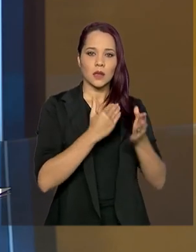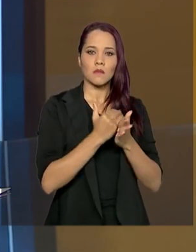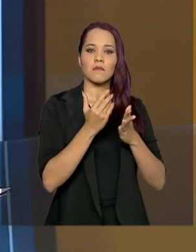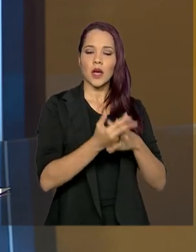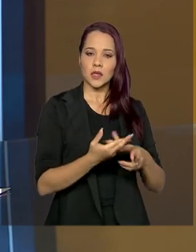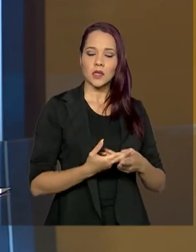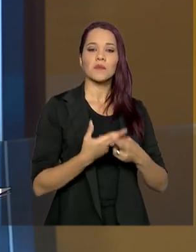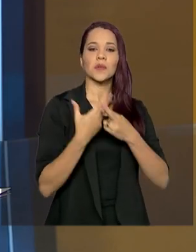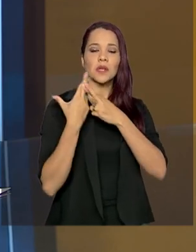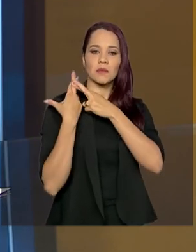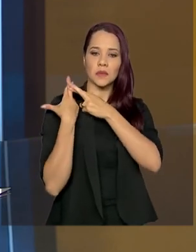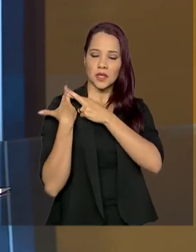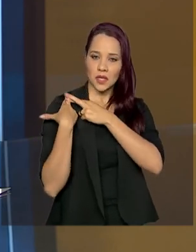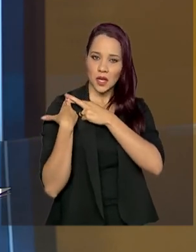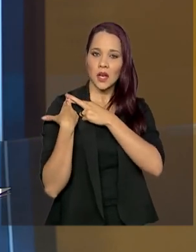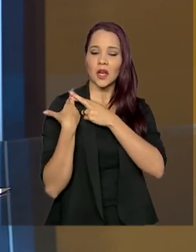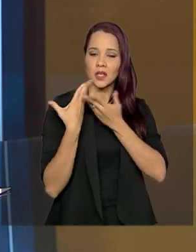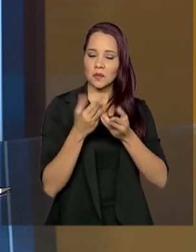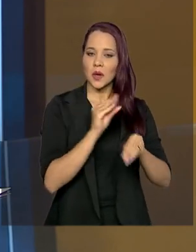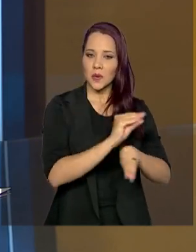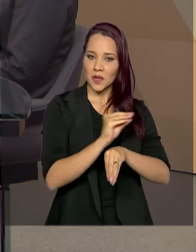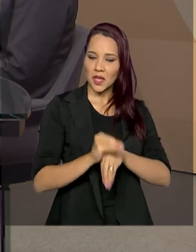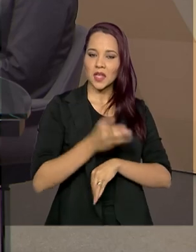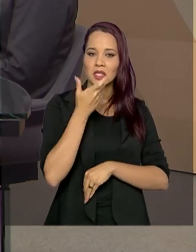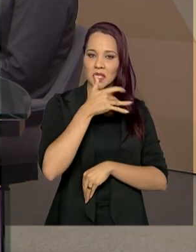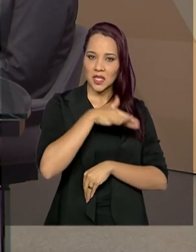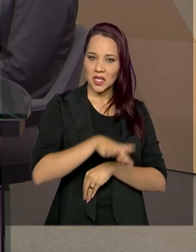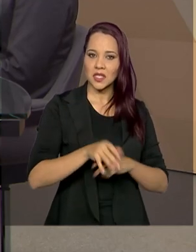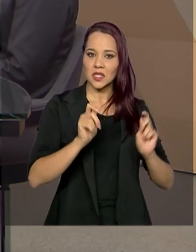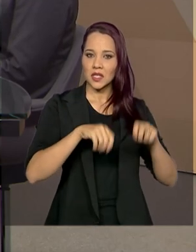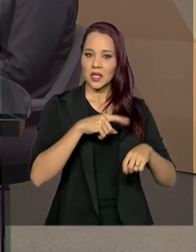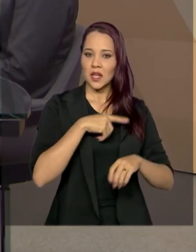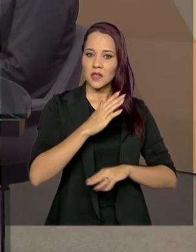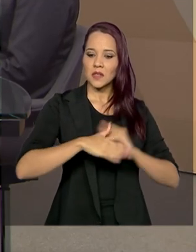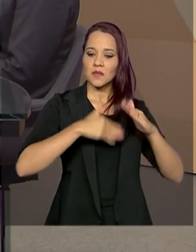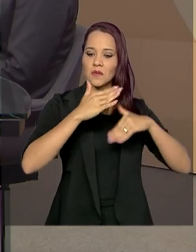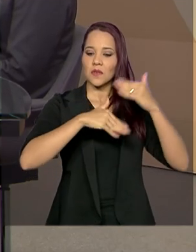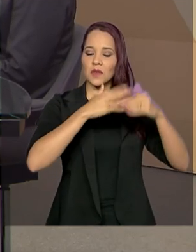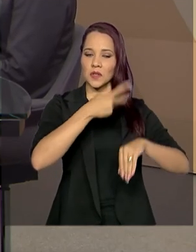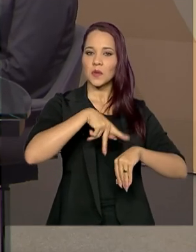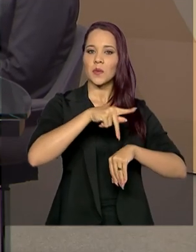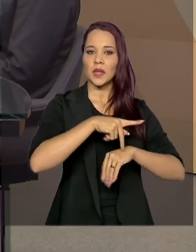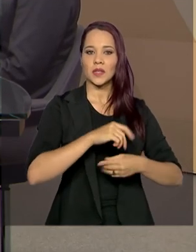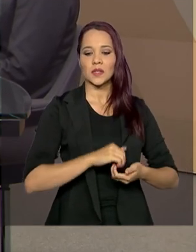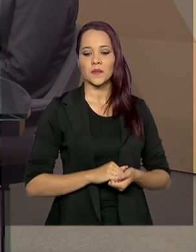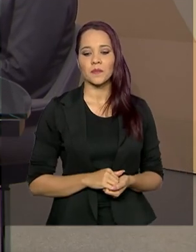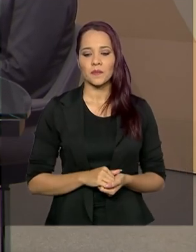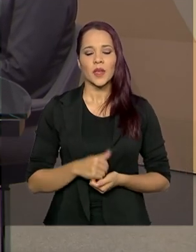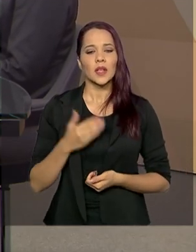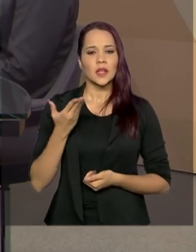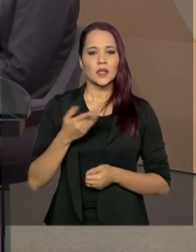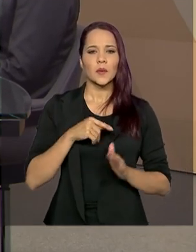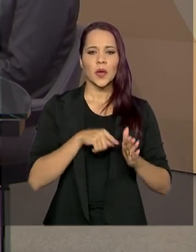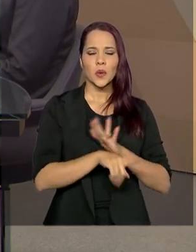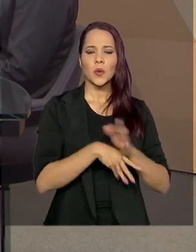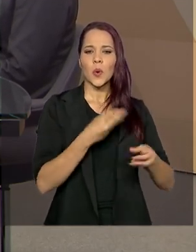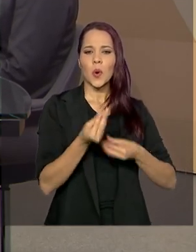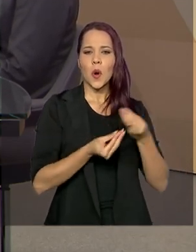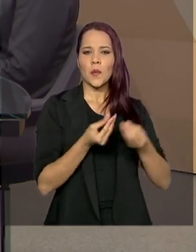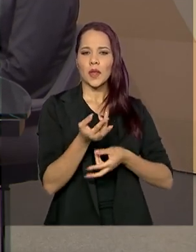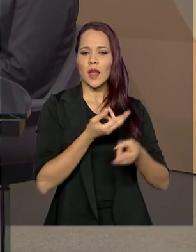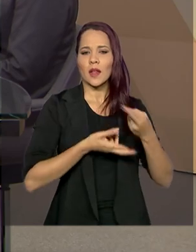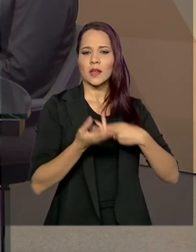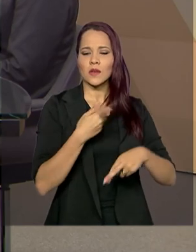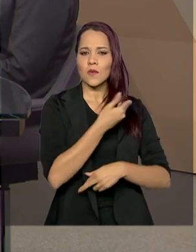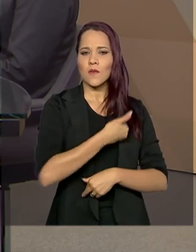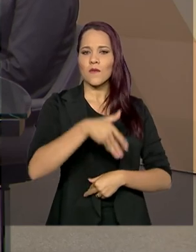responsabilidade justamente para cuidar das crianças e permitir que elas se desenvolvessem no país. Nesse sentido, eu pergunto como é que está a relação